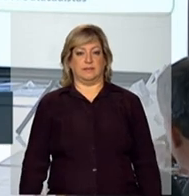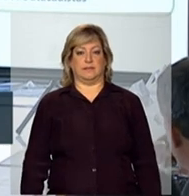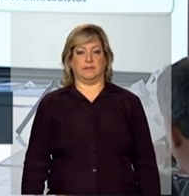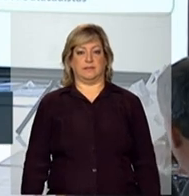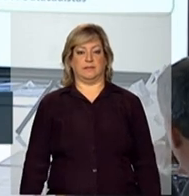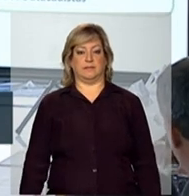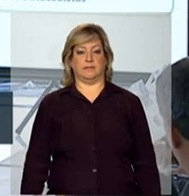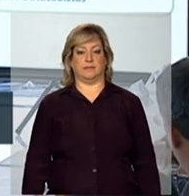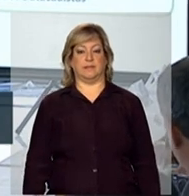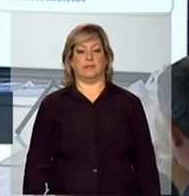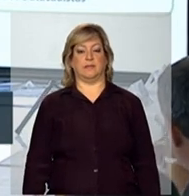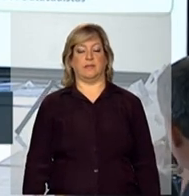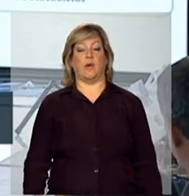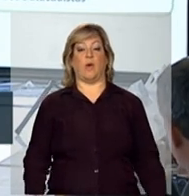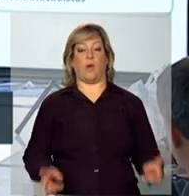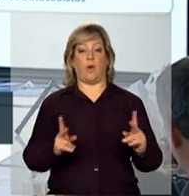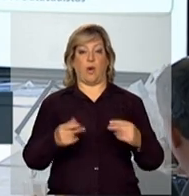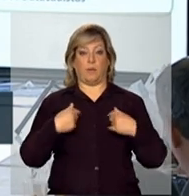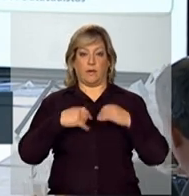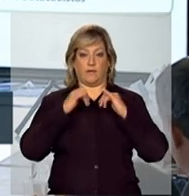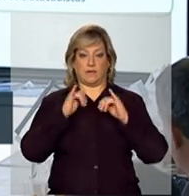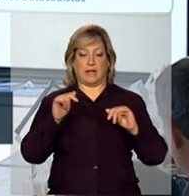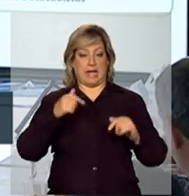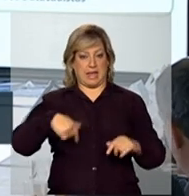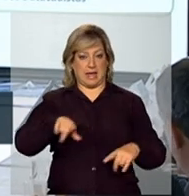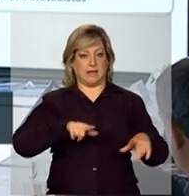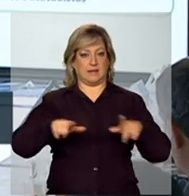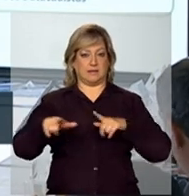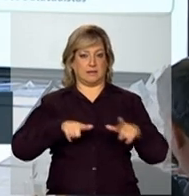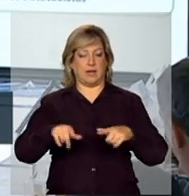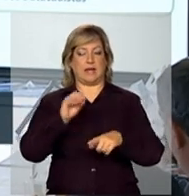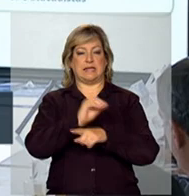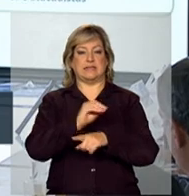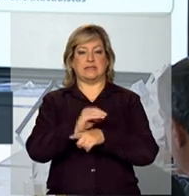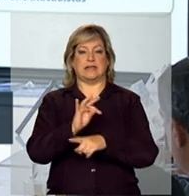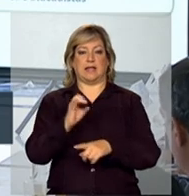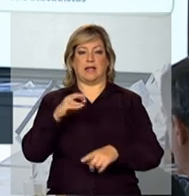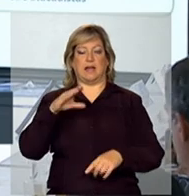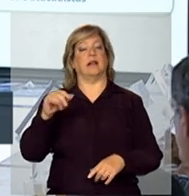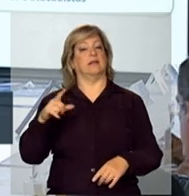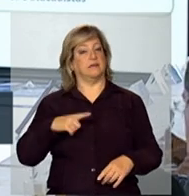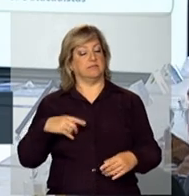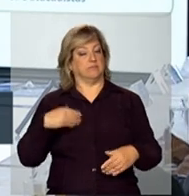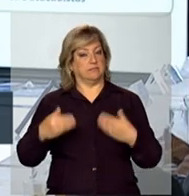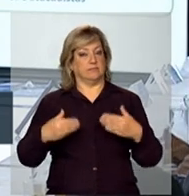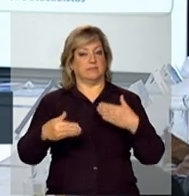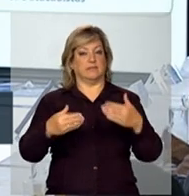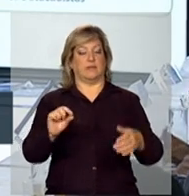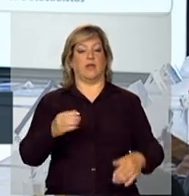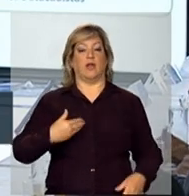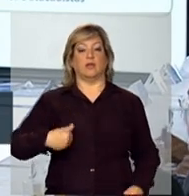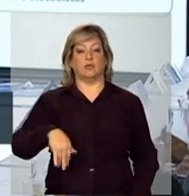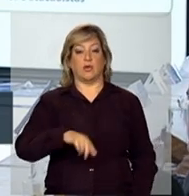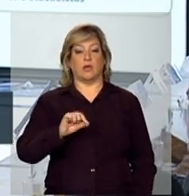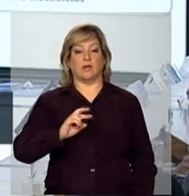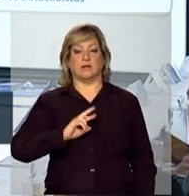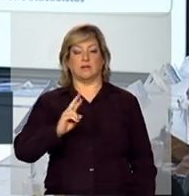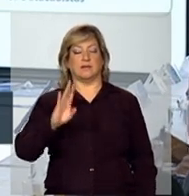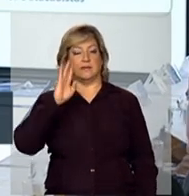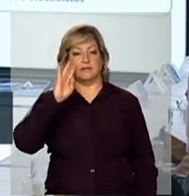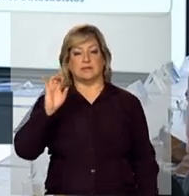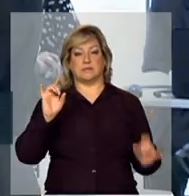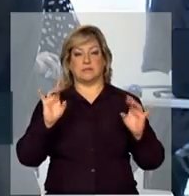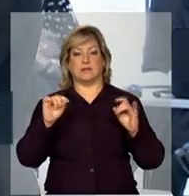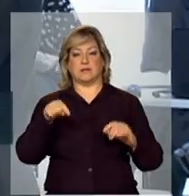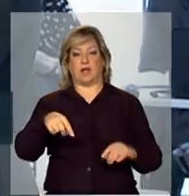Como eu disse, essas ações de assistência técnica estão andando, os nossos resultados, em especial no